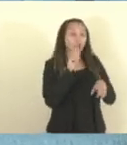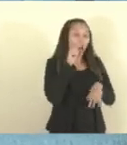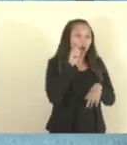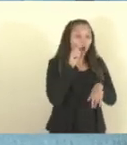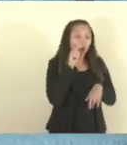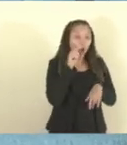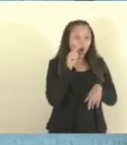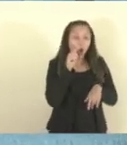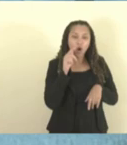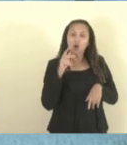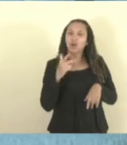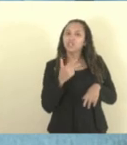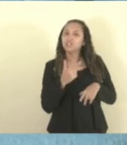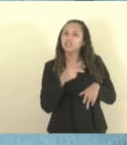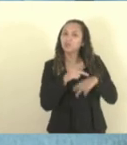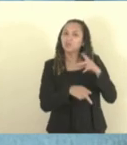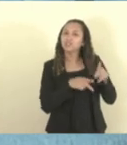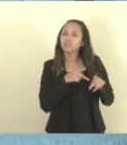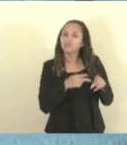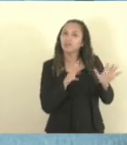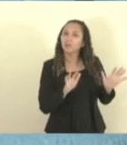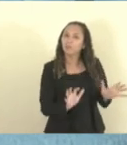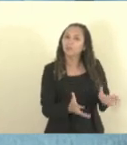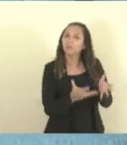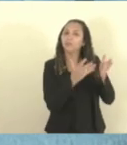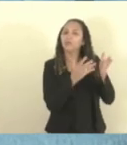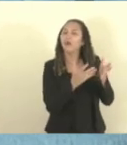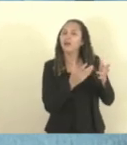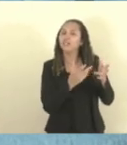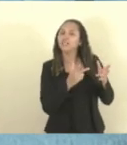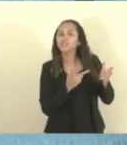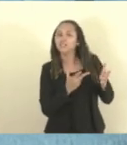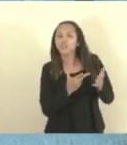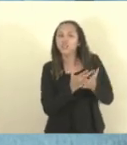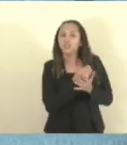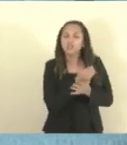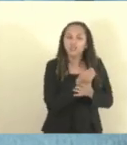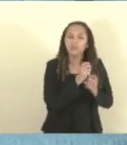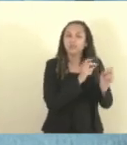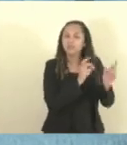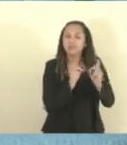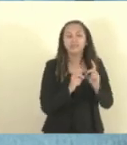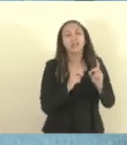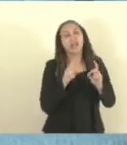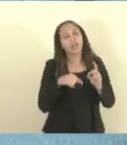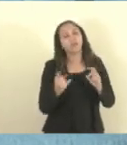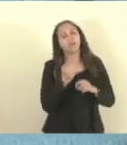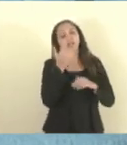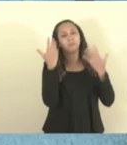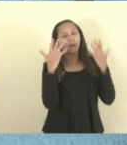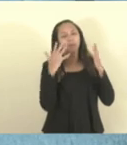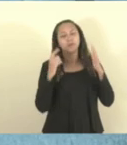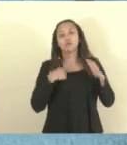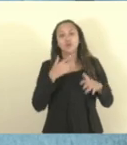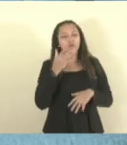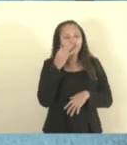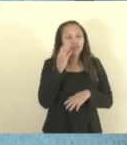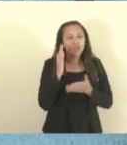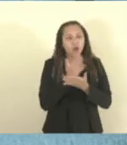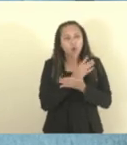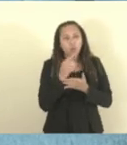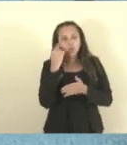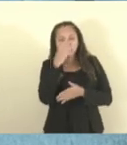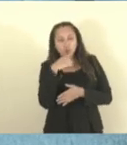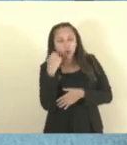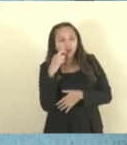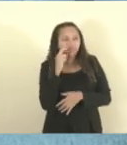potencializa a região de Goiabeiras, potencializa a atividade econômica da região, que é muito importante para nós. Parabéns, estive lá, fiquei umas horas ali dentro,